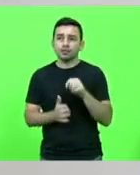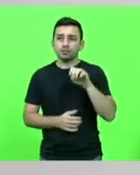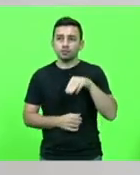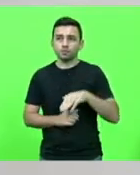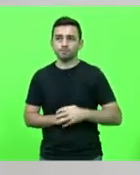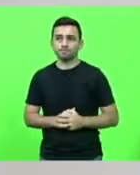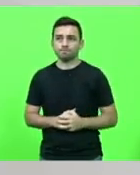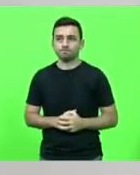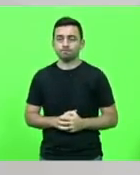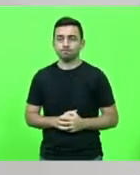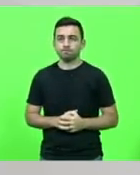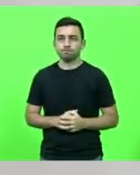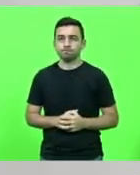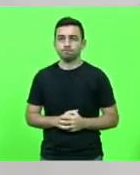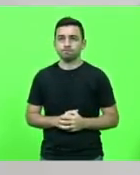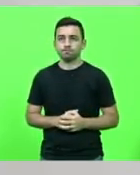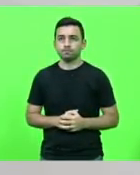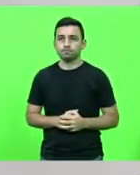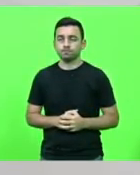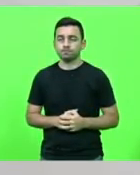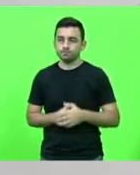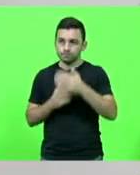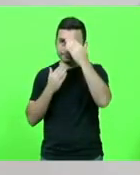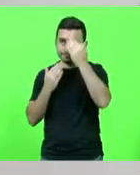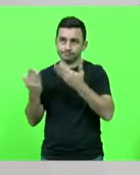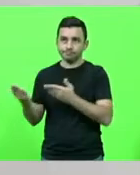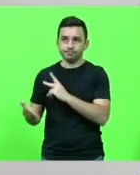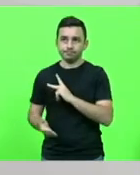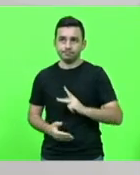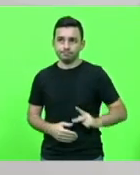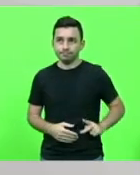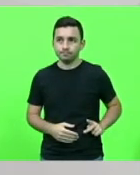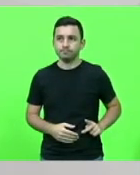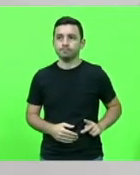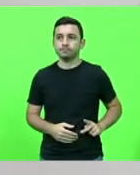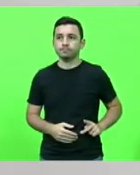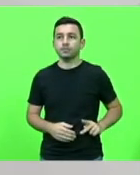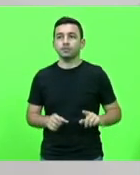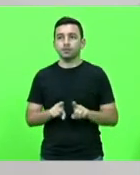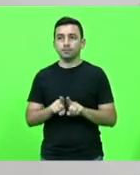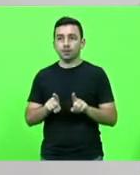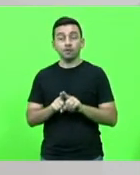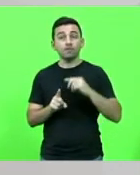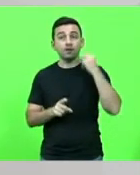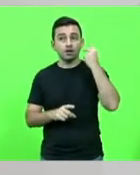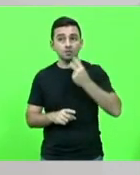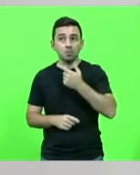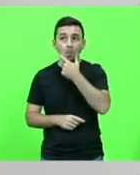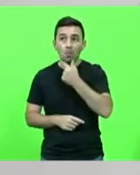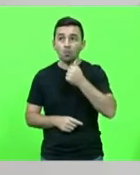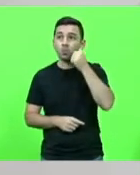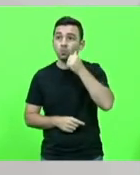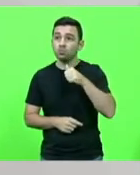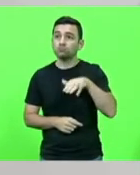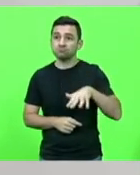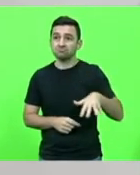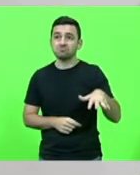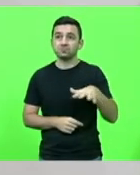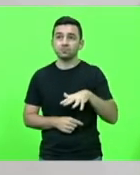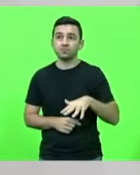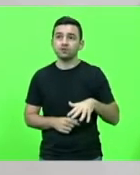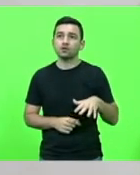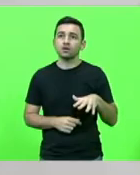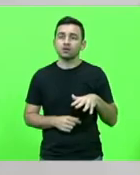obrigado presidente quero cumprimentar o presidente os novos vereadores e vereadoras os